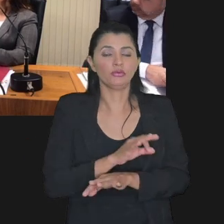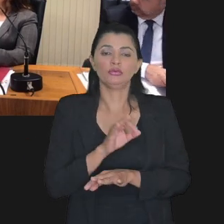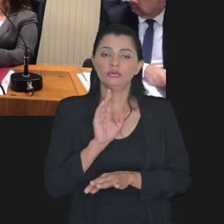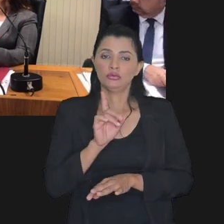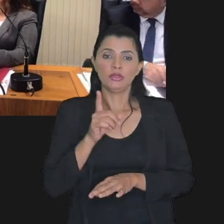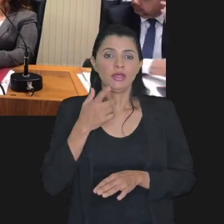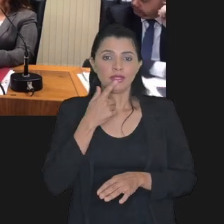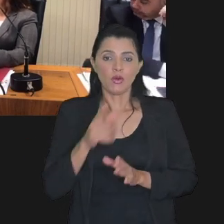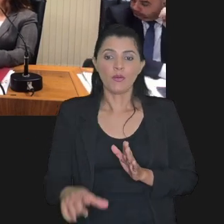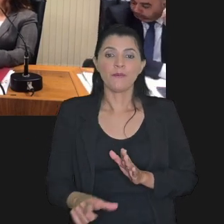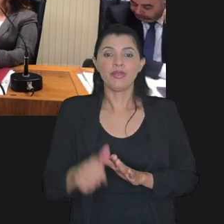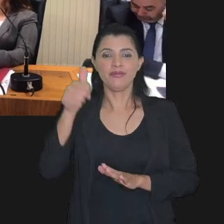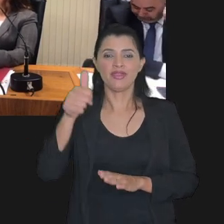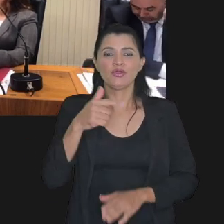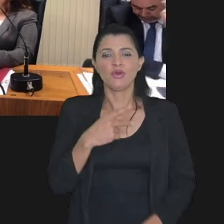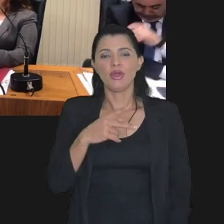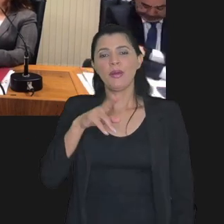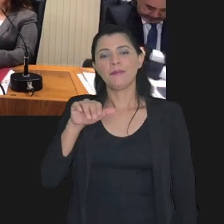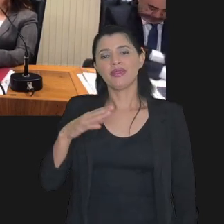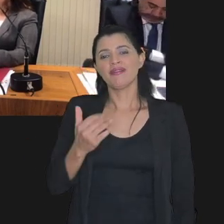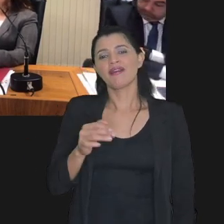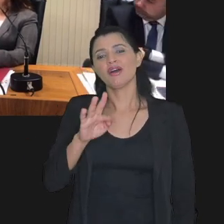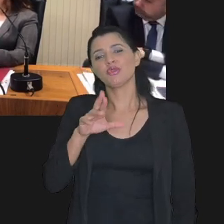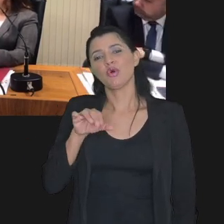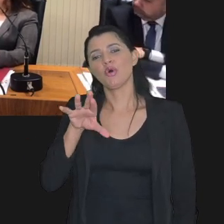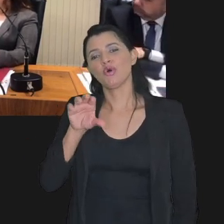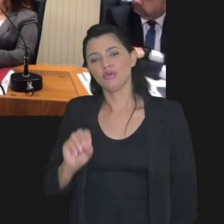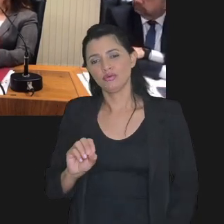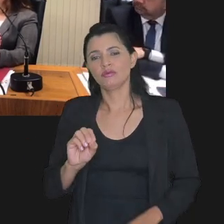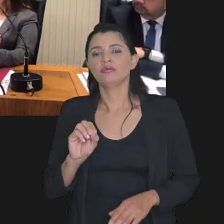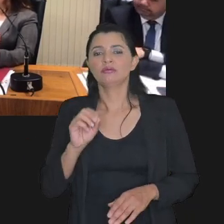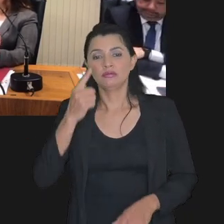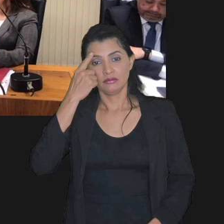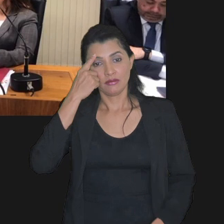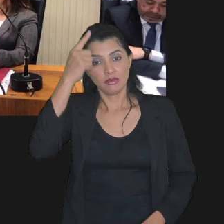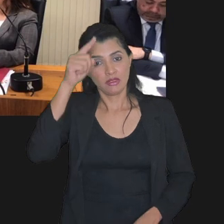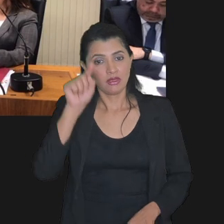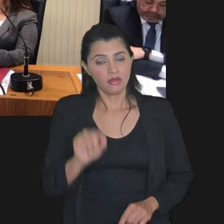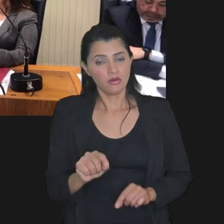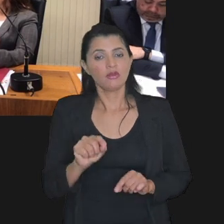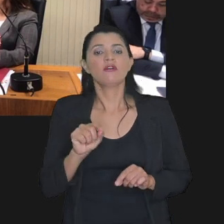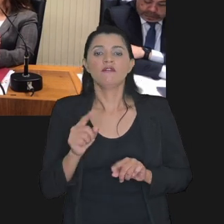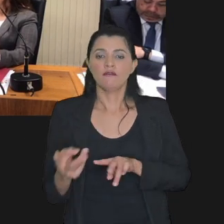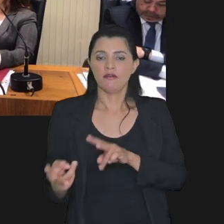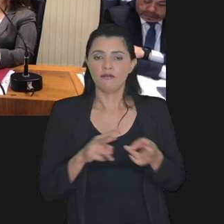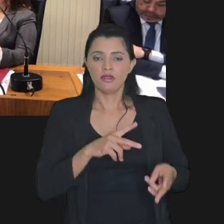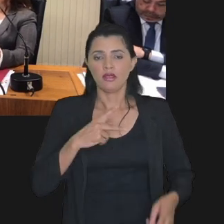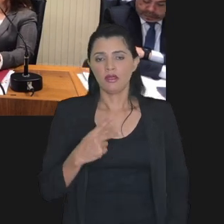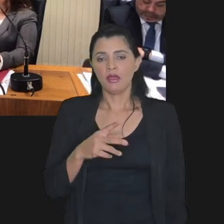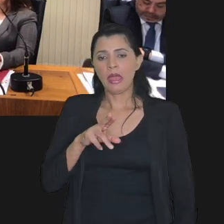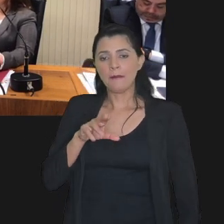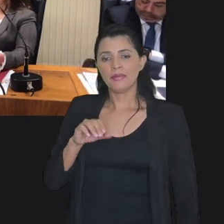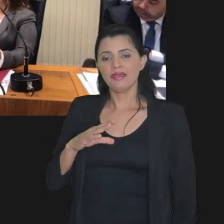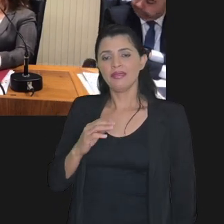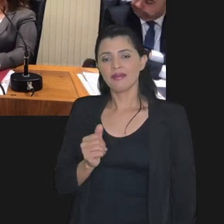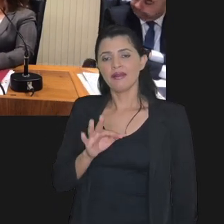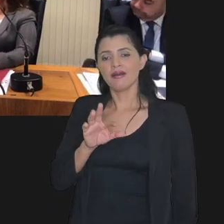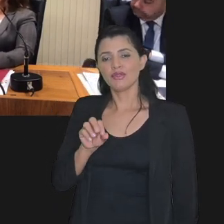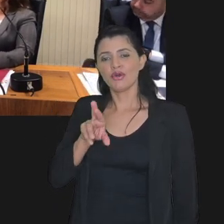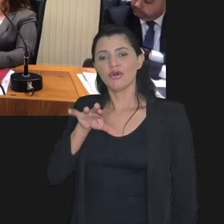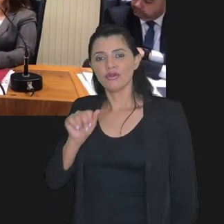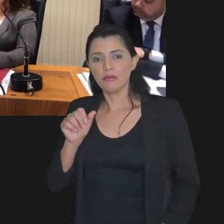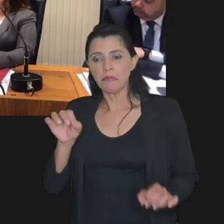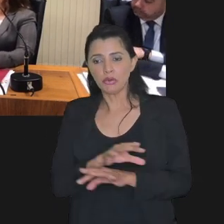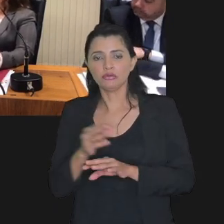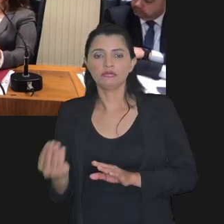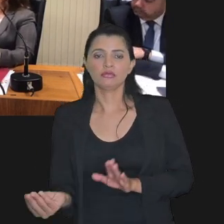realmente um passo antes do precatório mas a ideia é a formação que isso vai virar precatório quando vira precatório a gente lança no